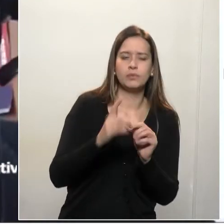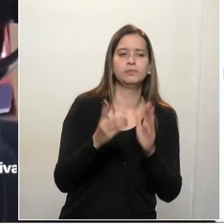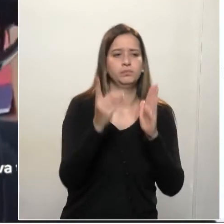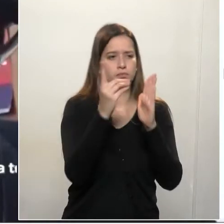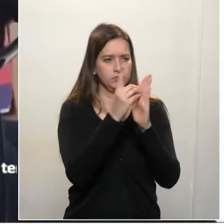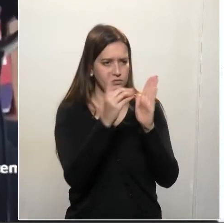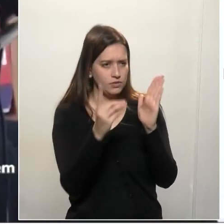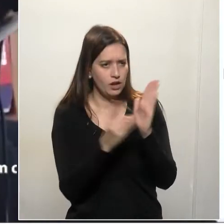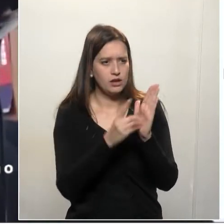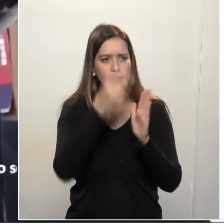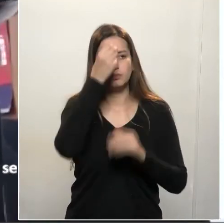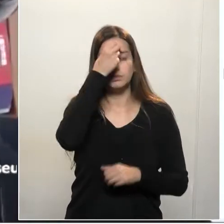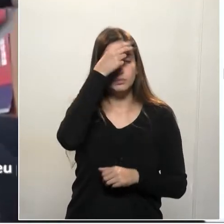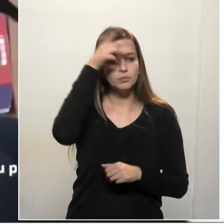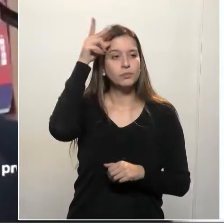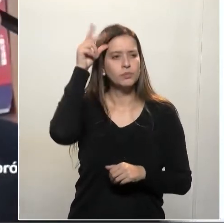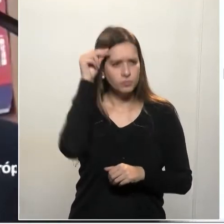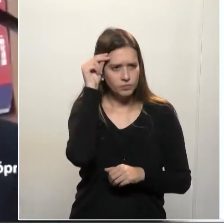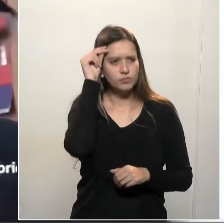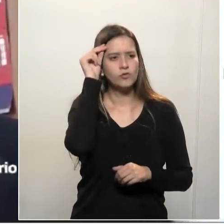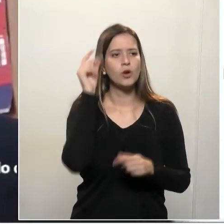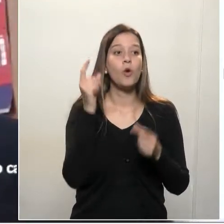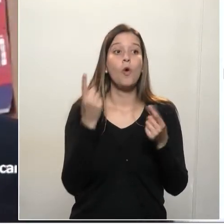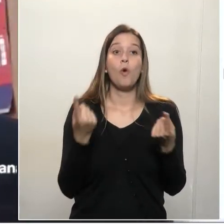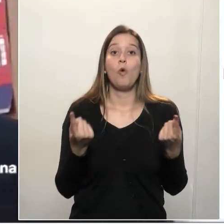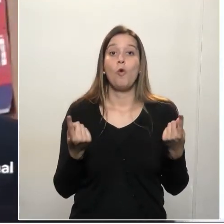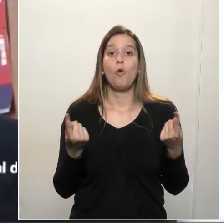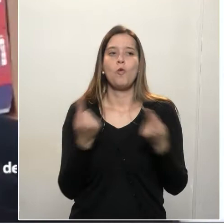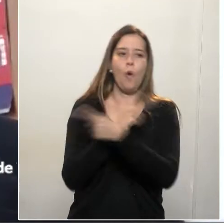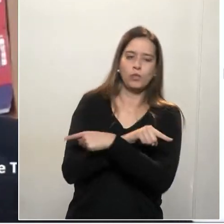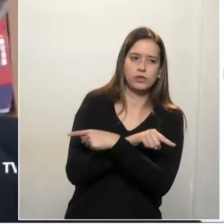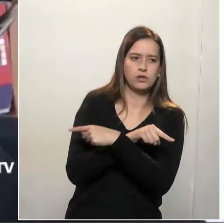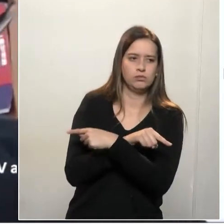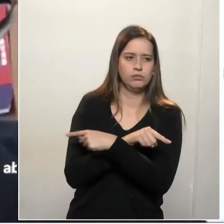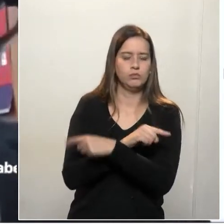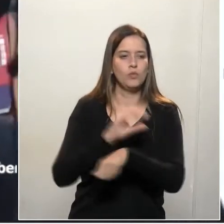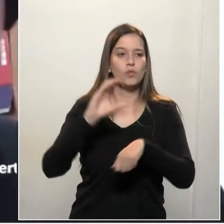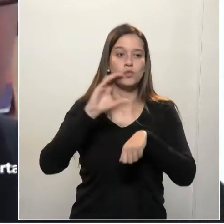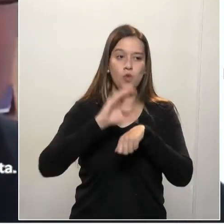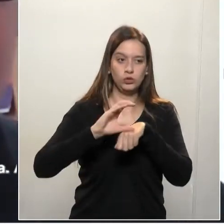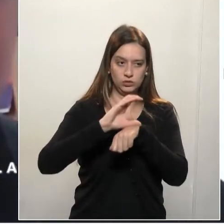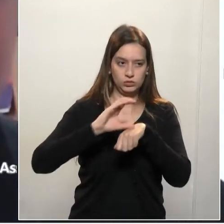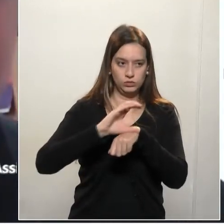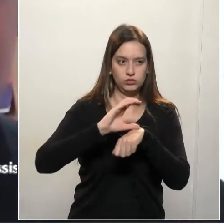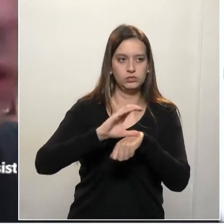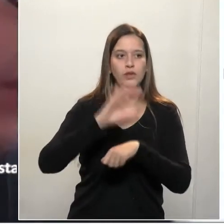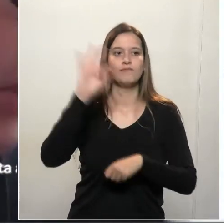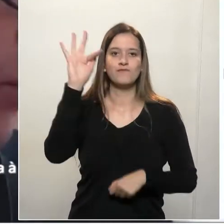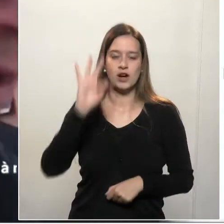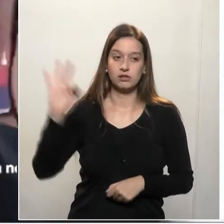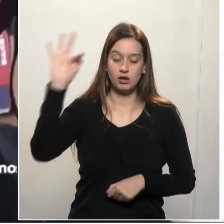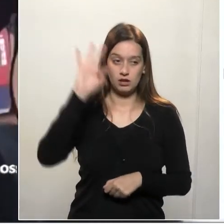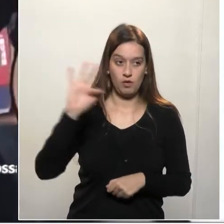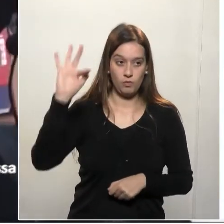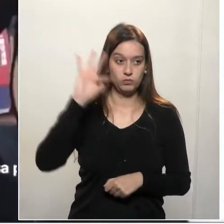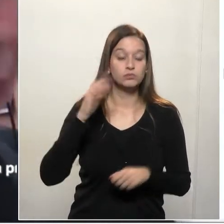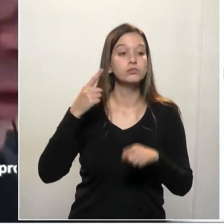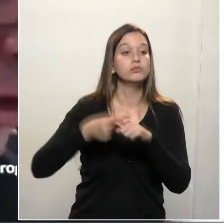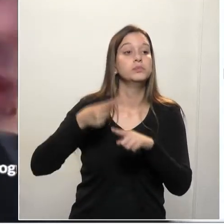prefeito, ele contraria a constituição federal, que no seu